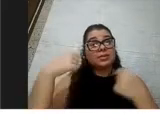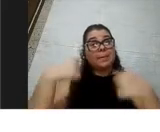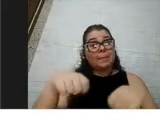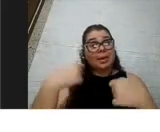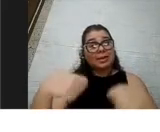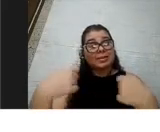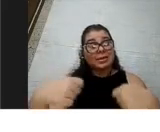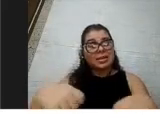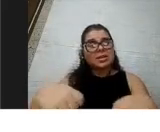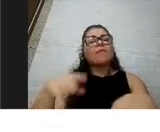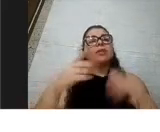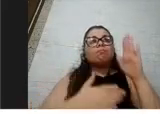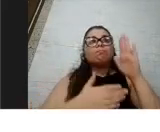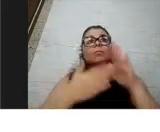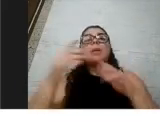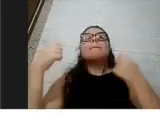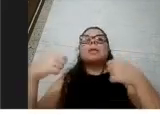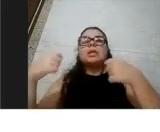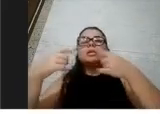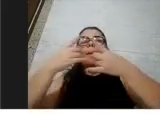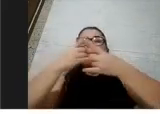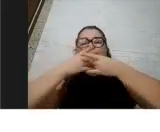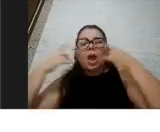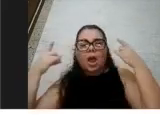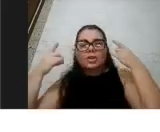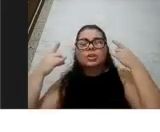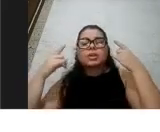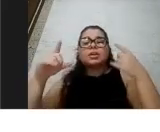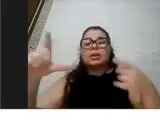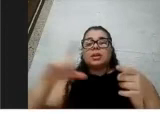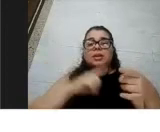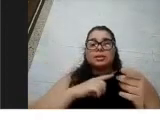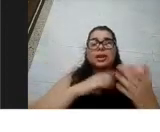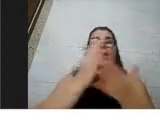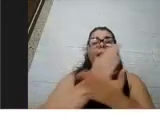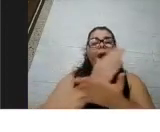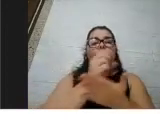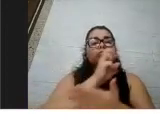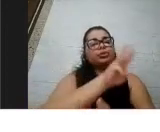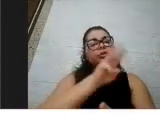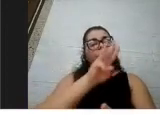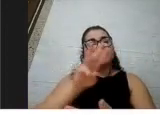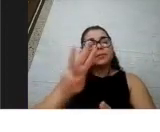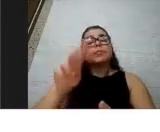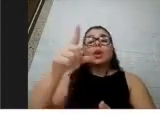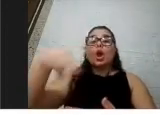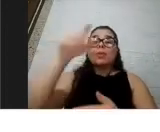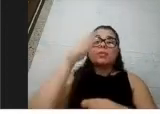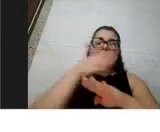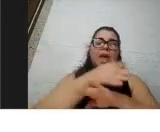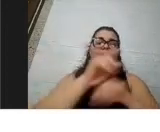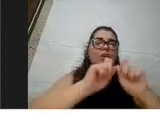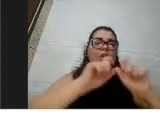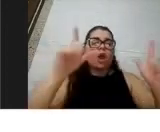é importante usar máscara, então, aqui tem alguns links que eu deixei de histórias sociais e de alguns vídeos que